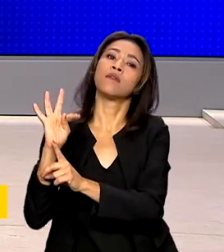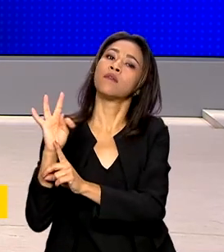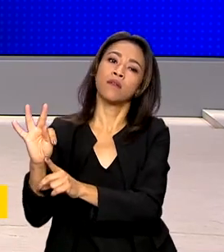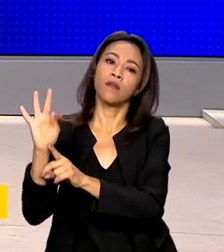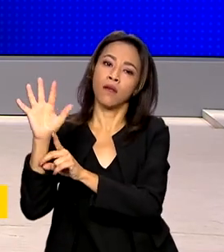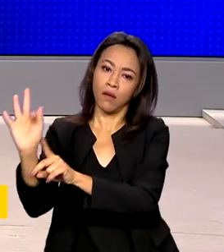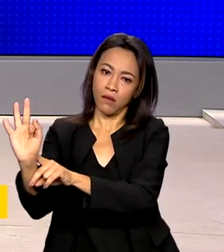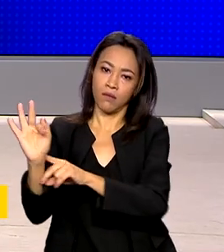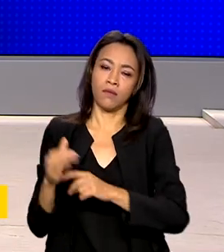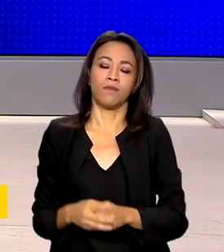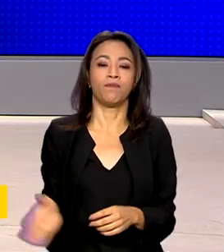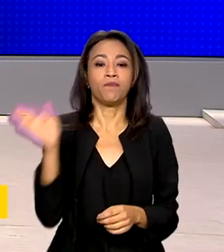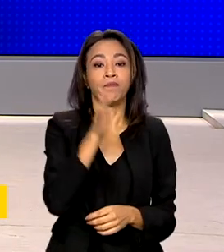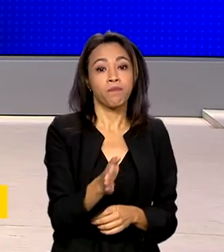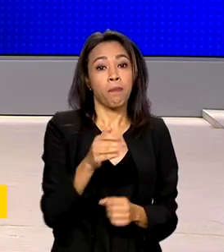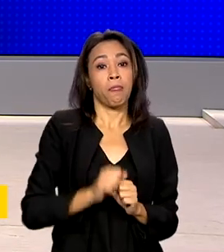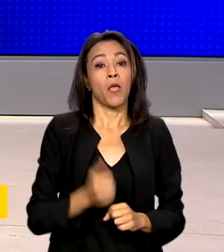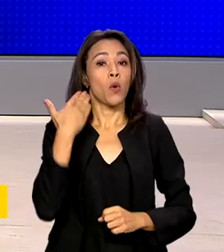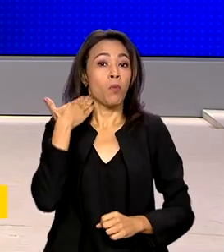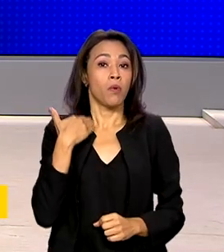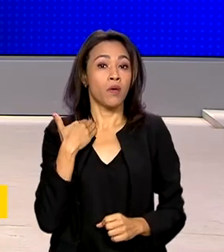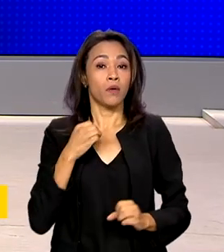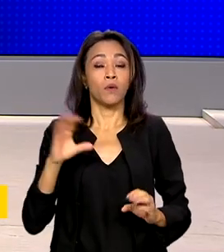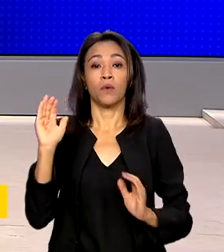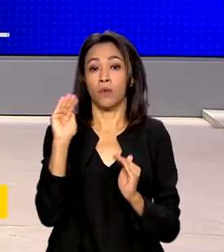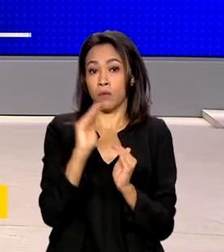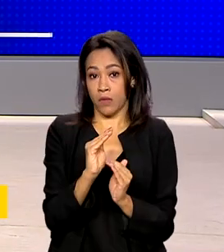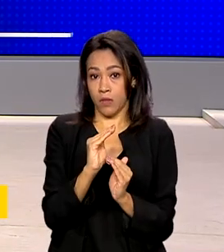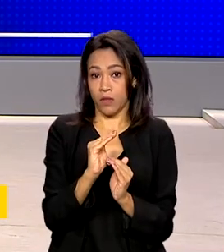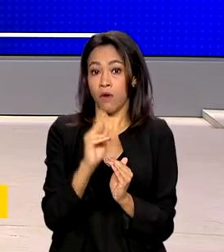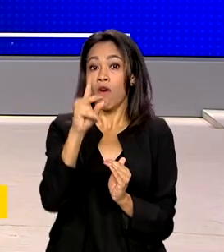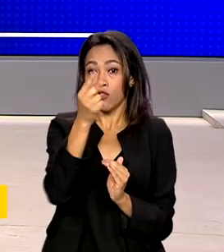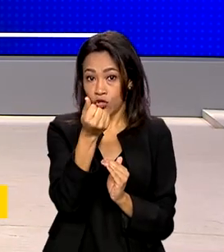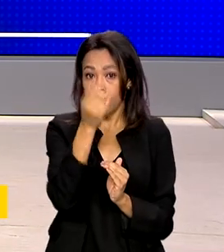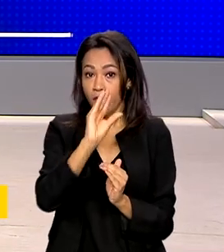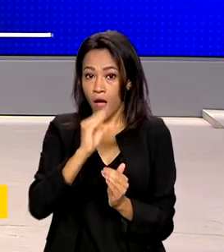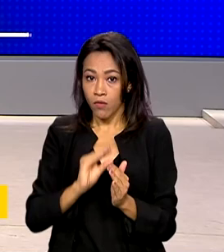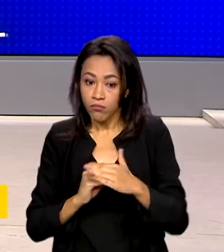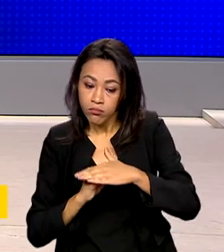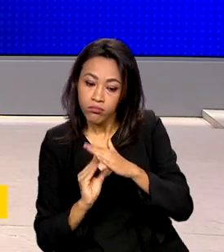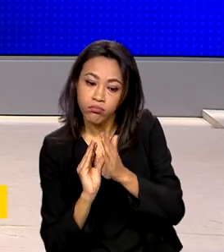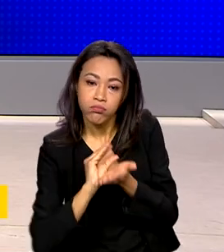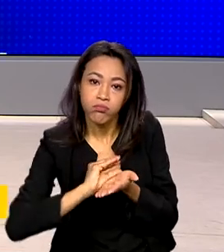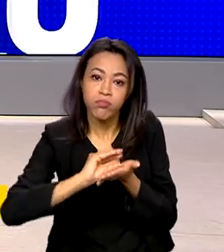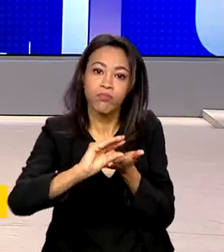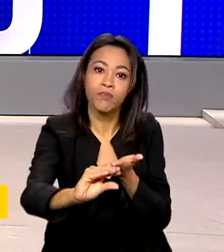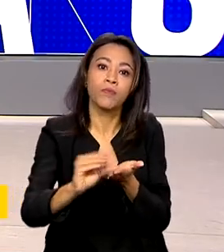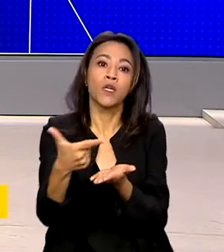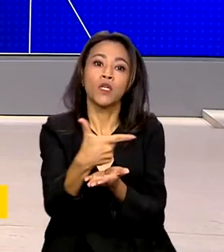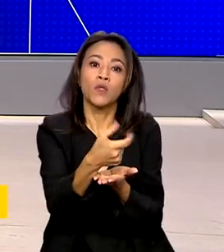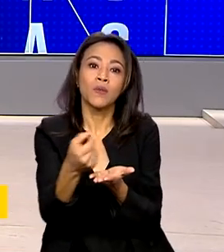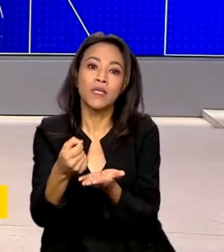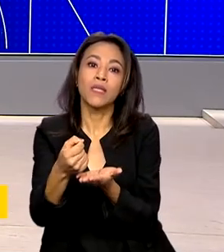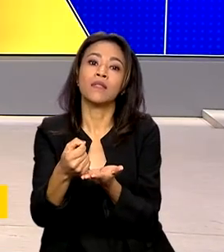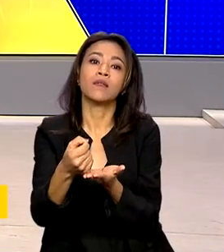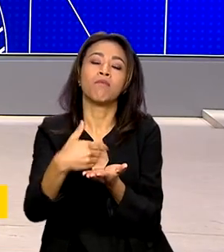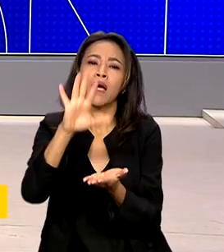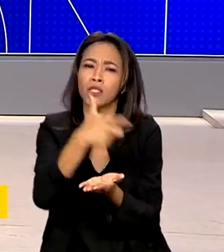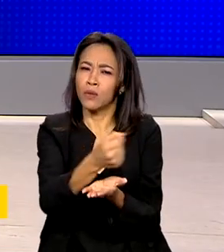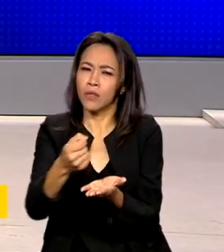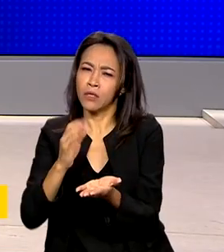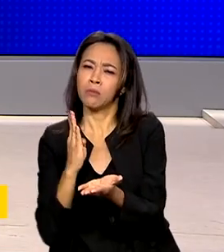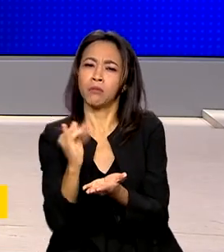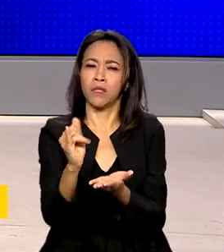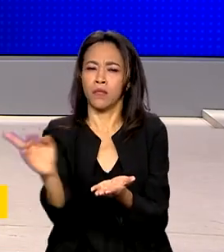O Banco do Brasil vai destinar 240 bilhões de reais para a safra que começa a ser plantada